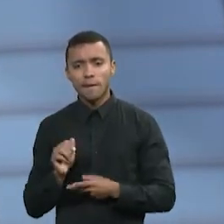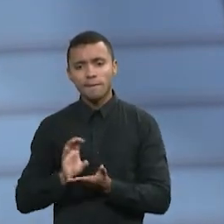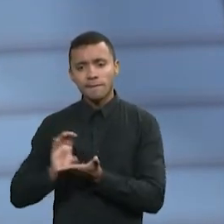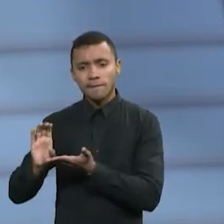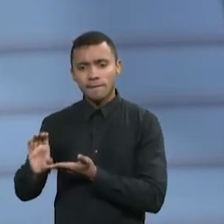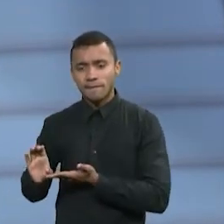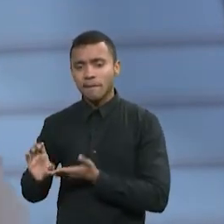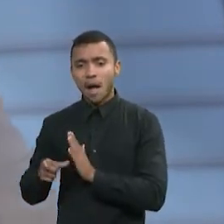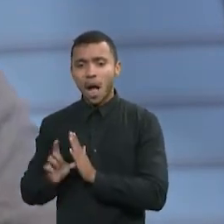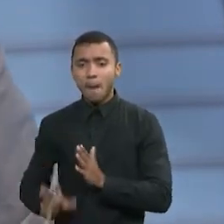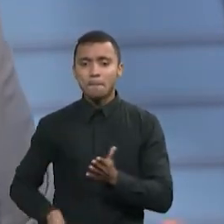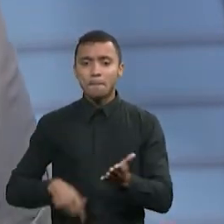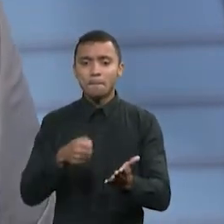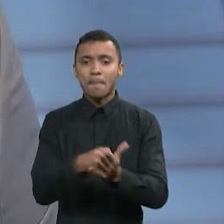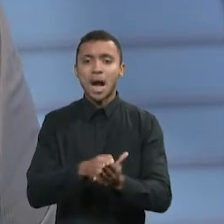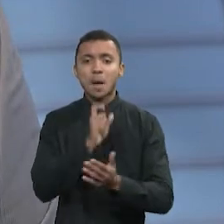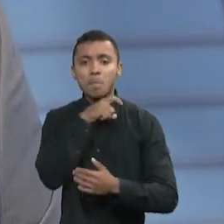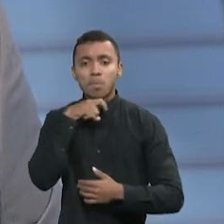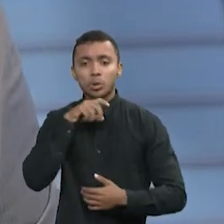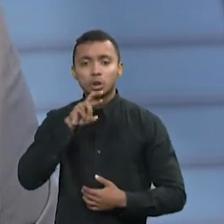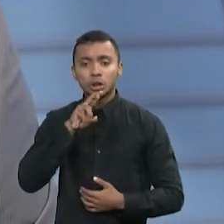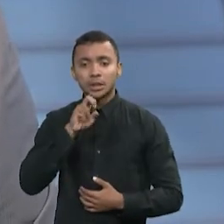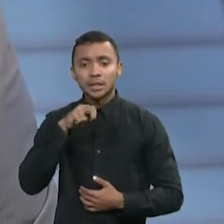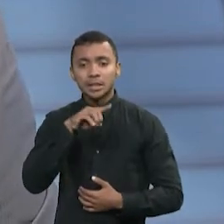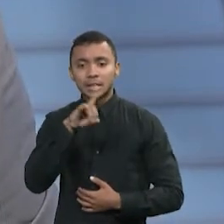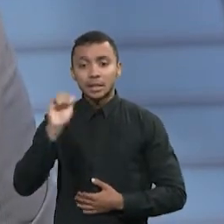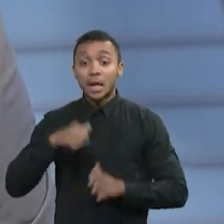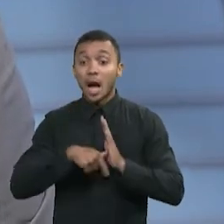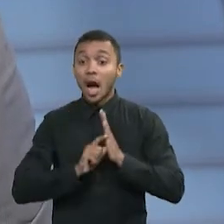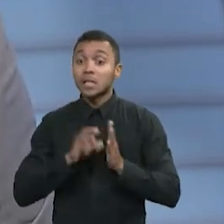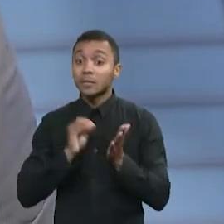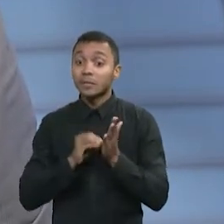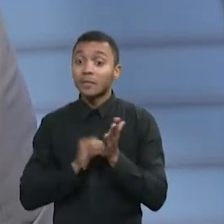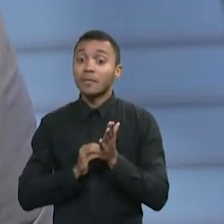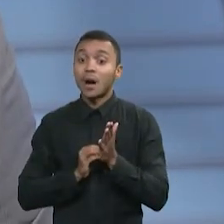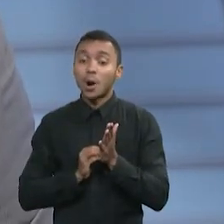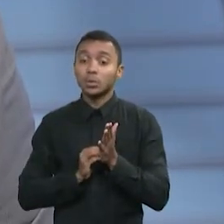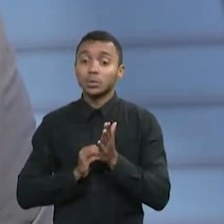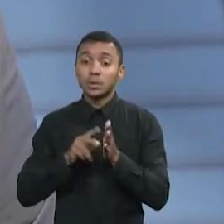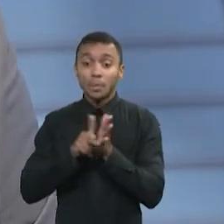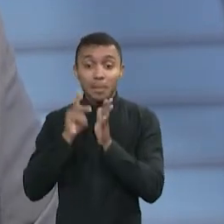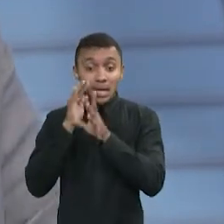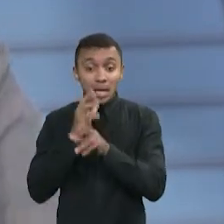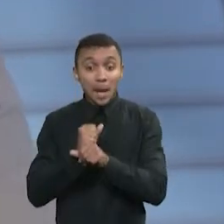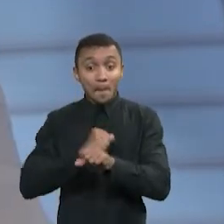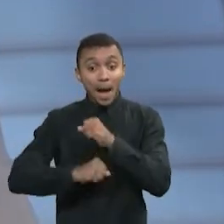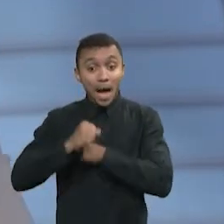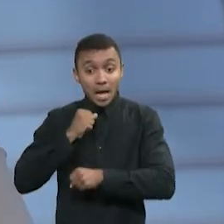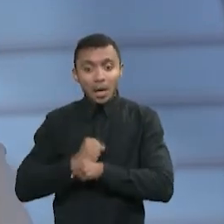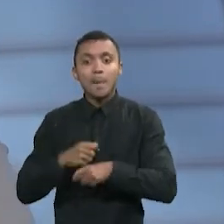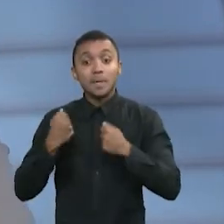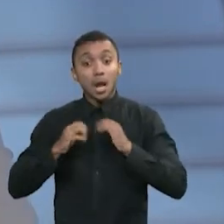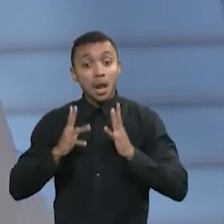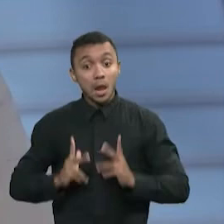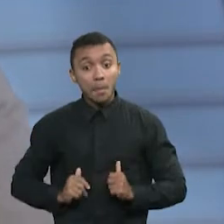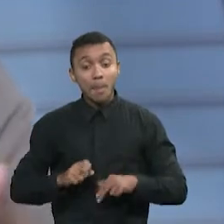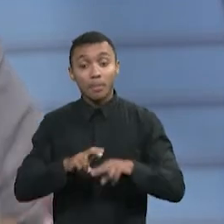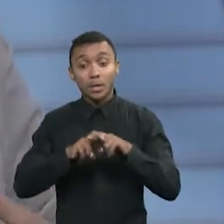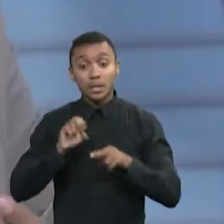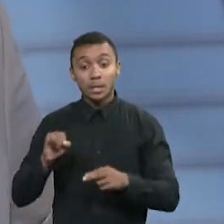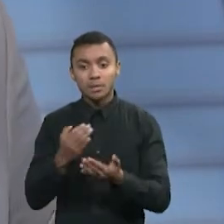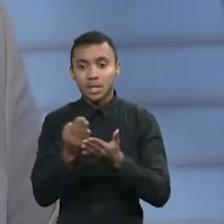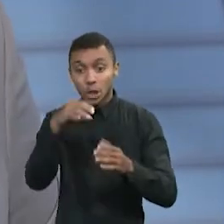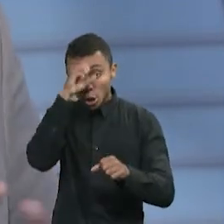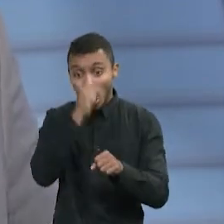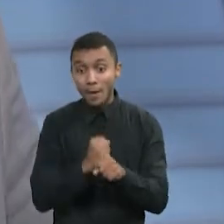declaração de imposto de renda sem estar com os encerramentos contábeis apurados do ano anterior. Então quem tem empresa precisa correr para